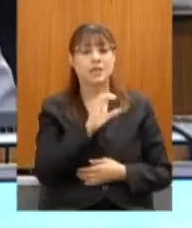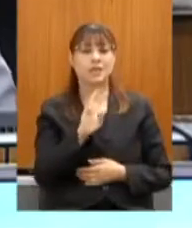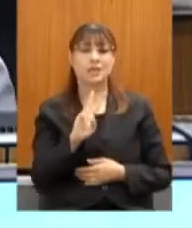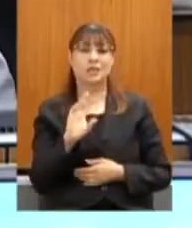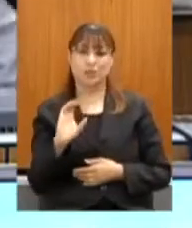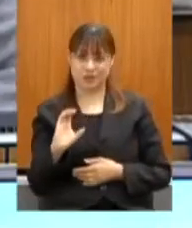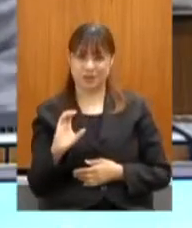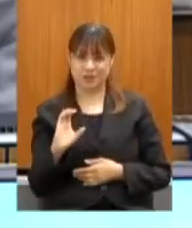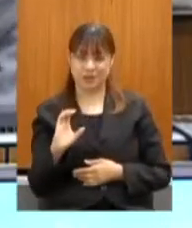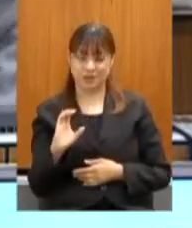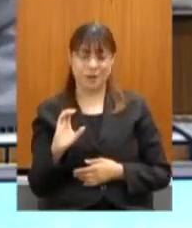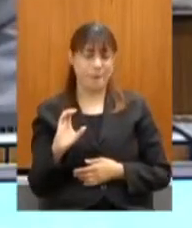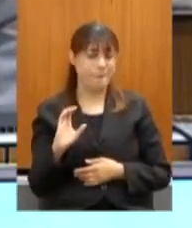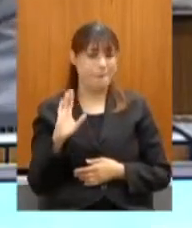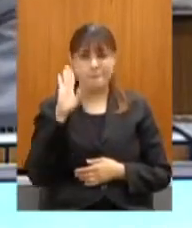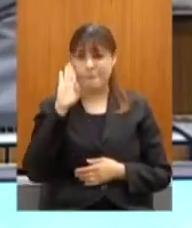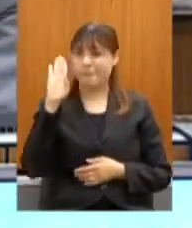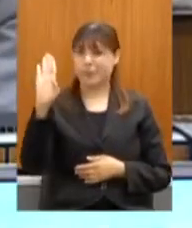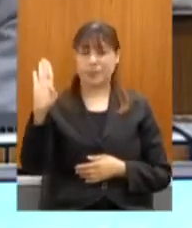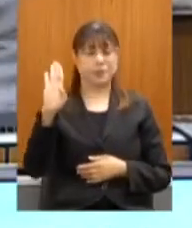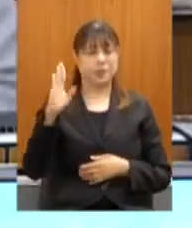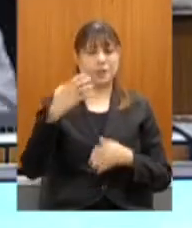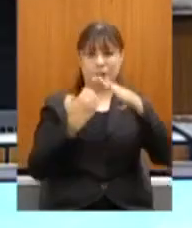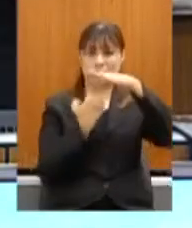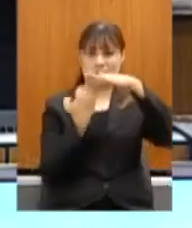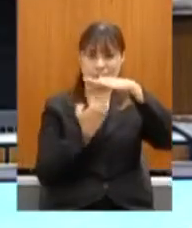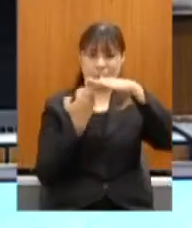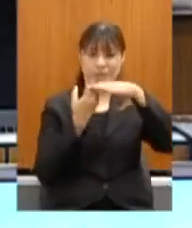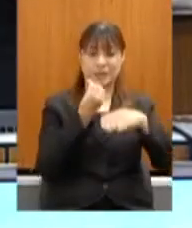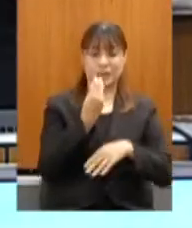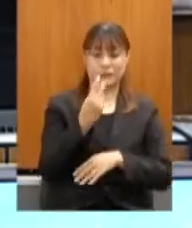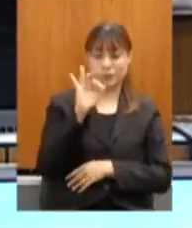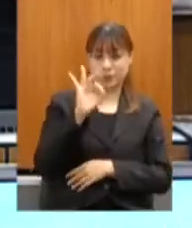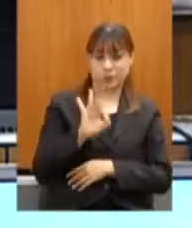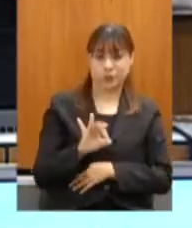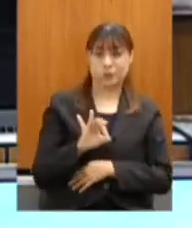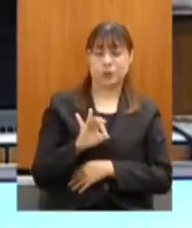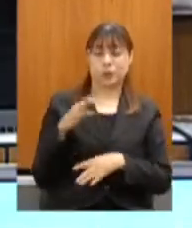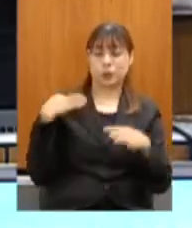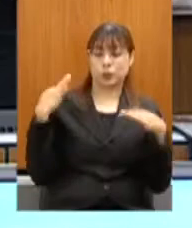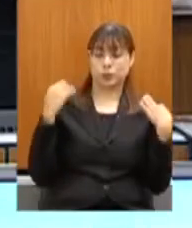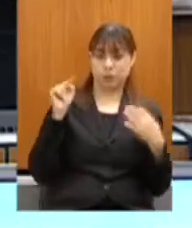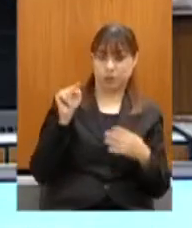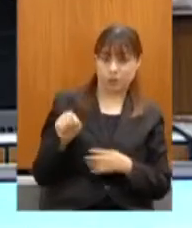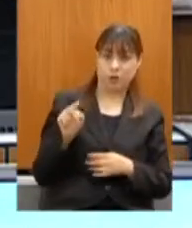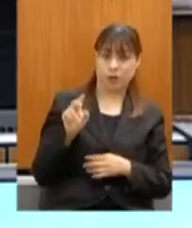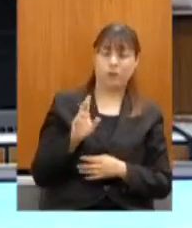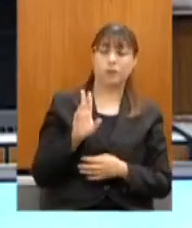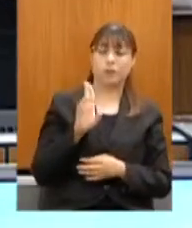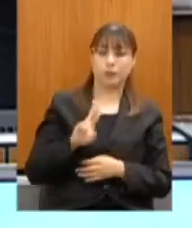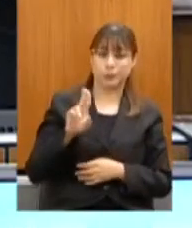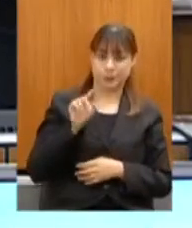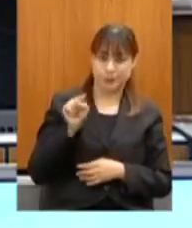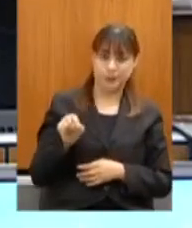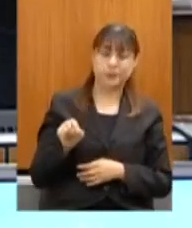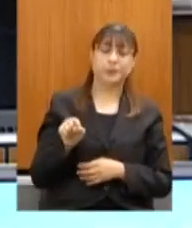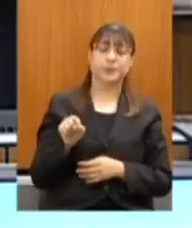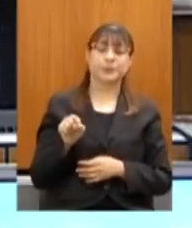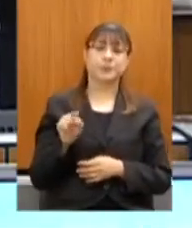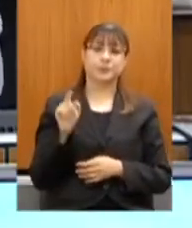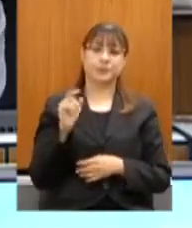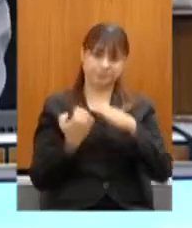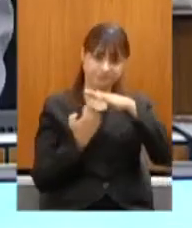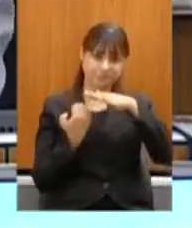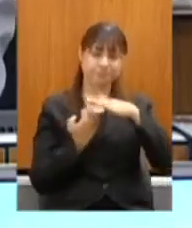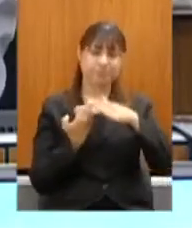a maior operadora da América Latina, e 62% do turismo brasileiro é fomentado por ela,